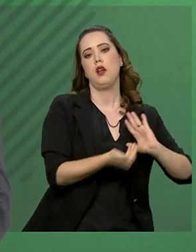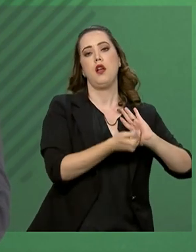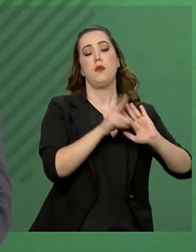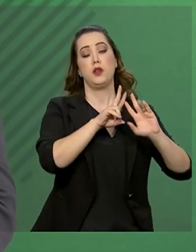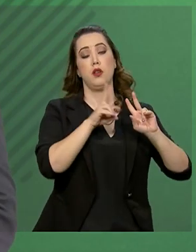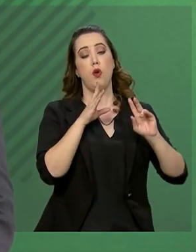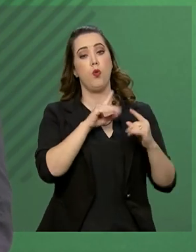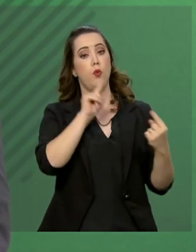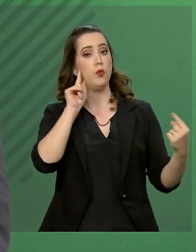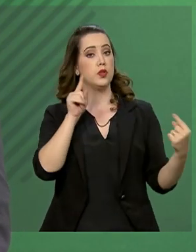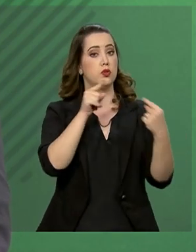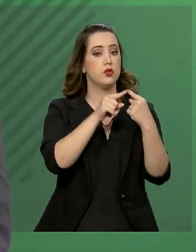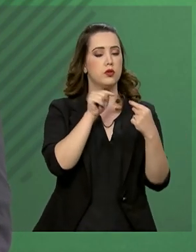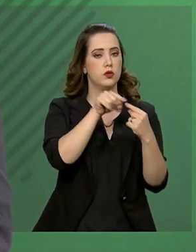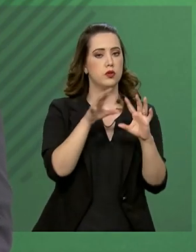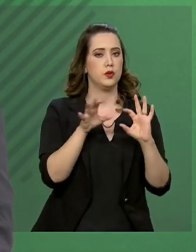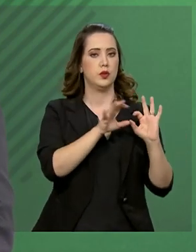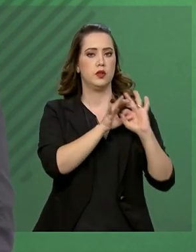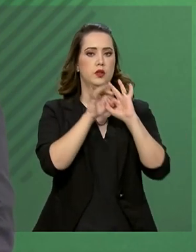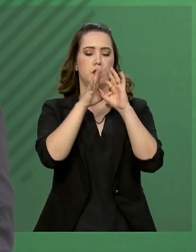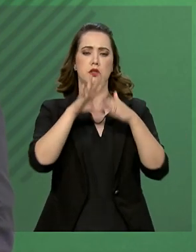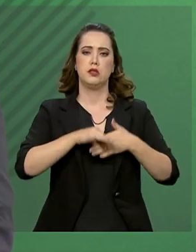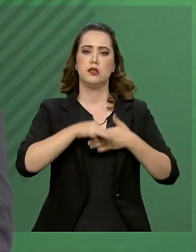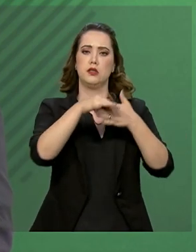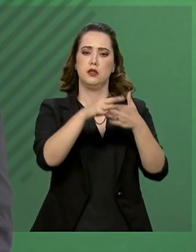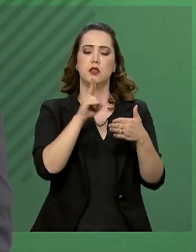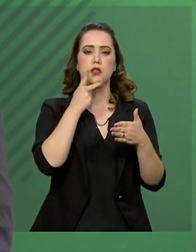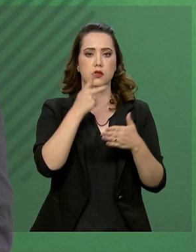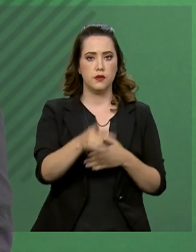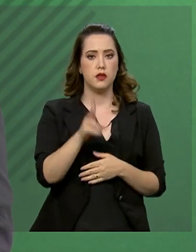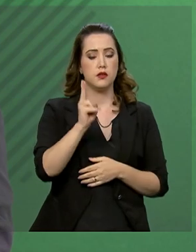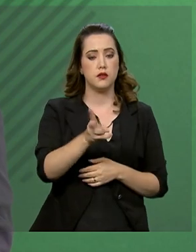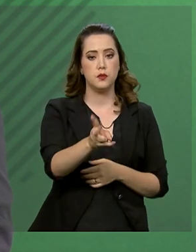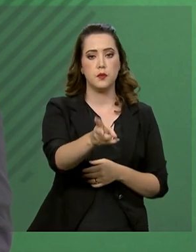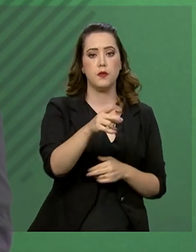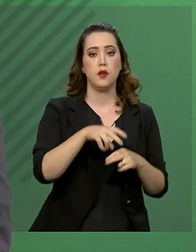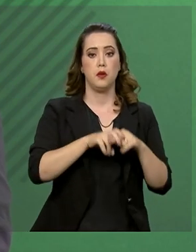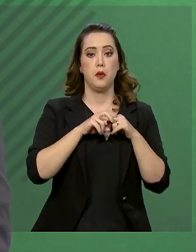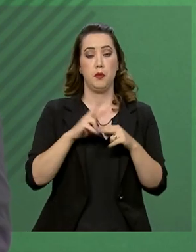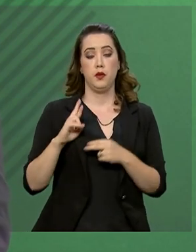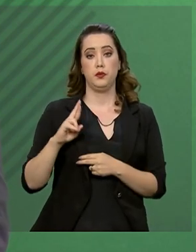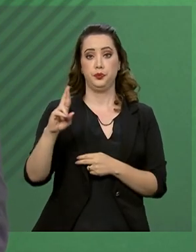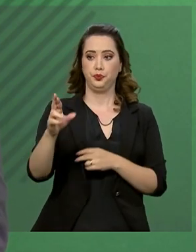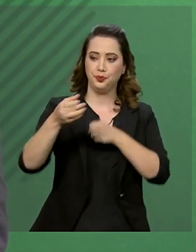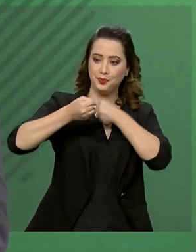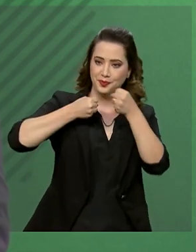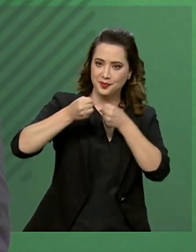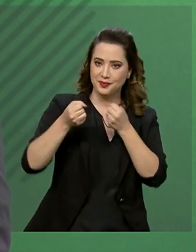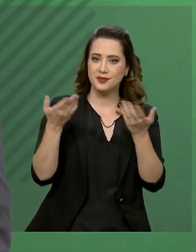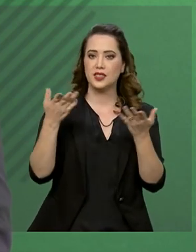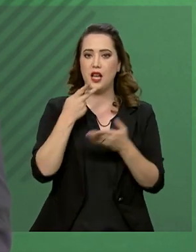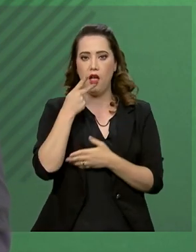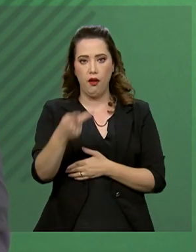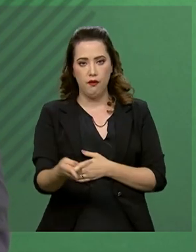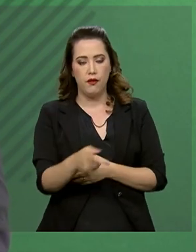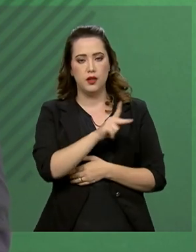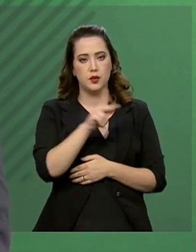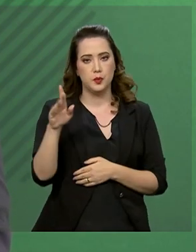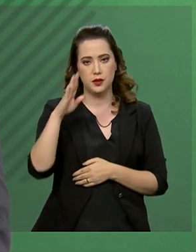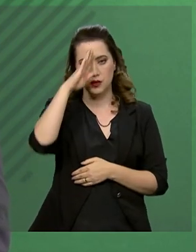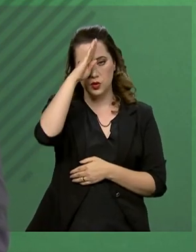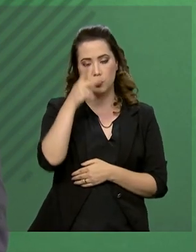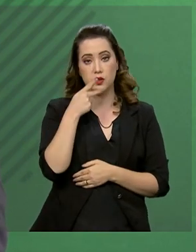contexto associado a essa liderança já dita e redita pelo porta-voz e expressada pelo senhor presidente,